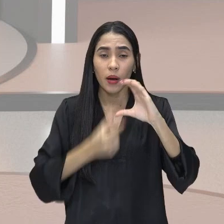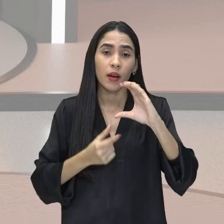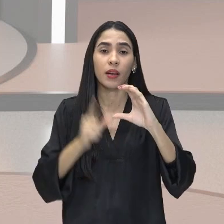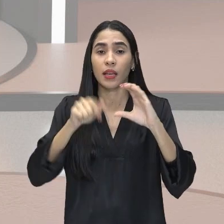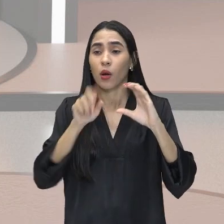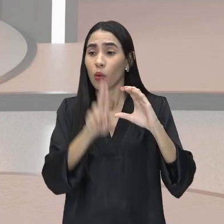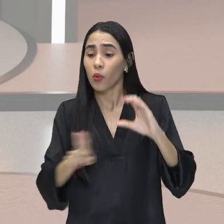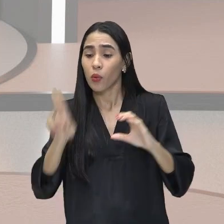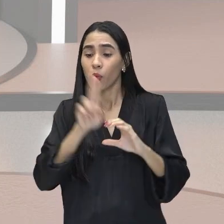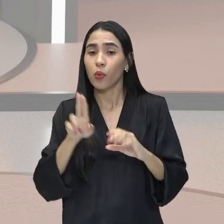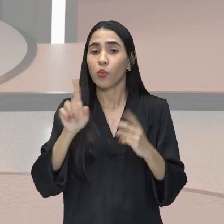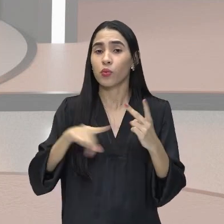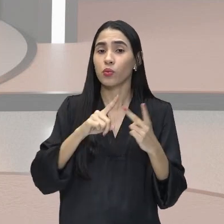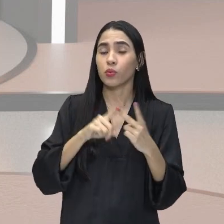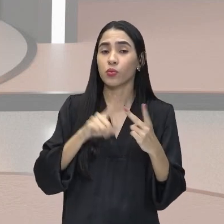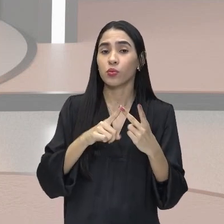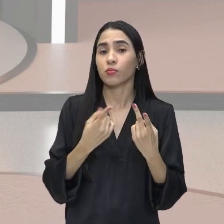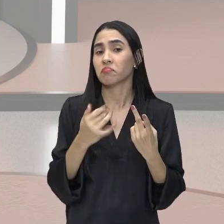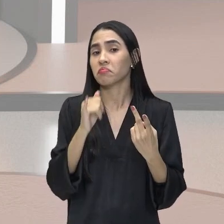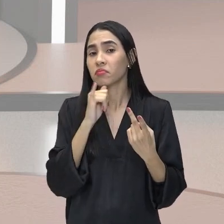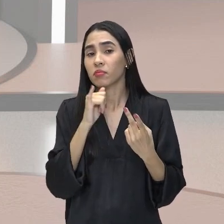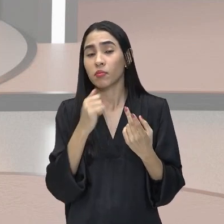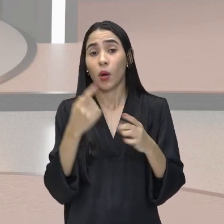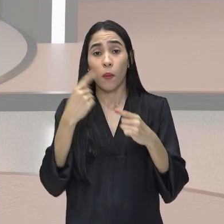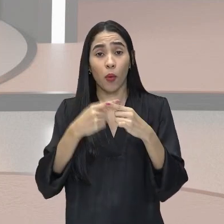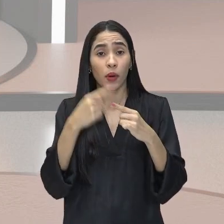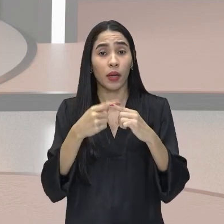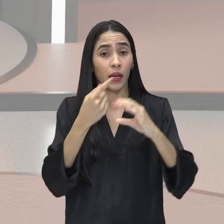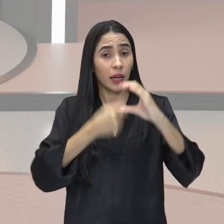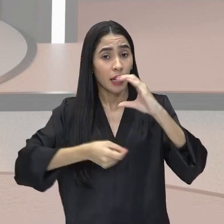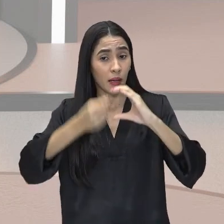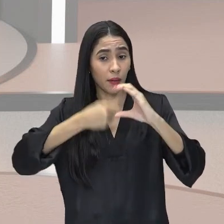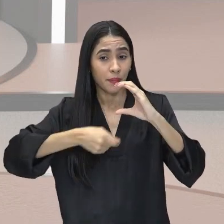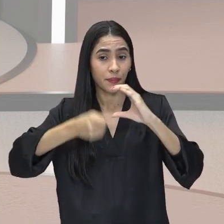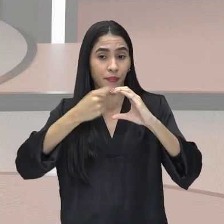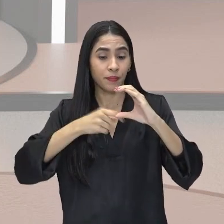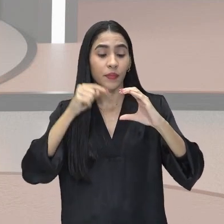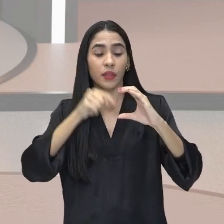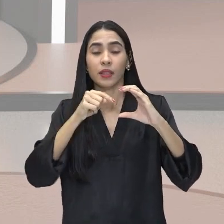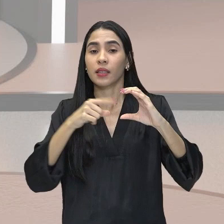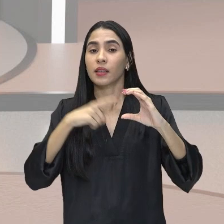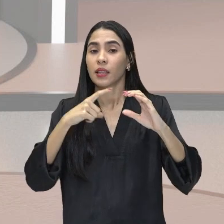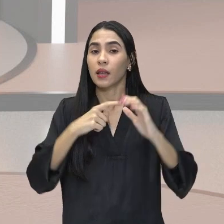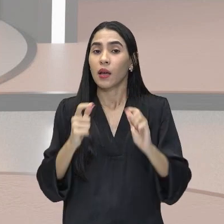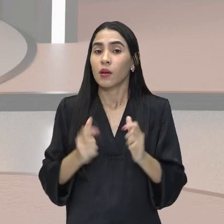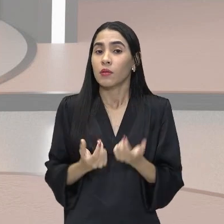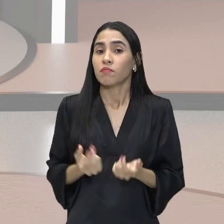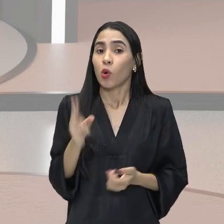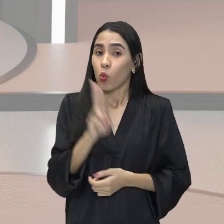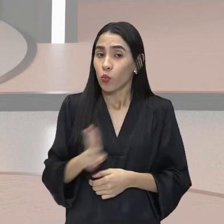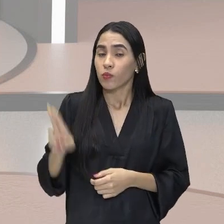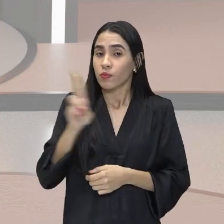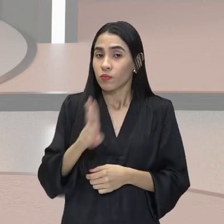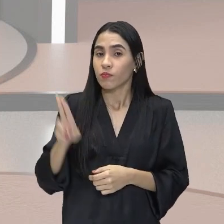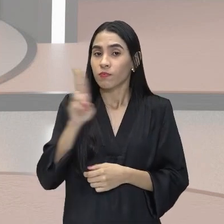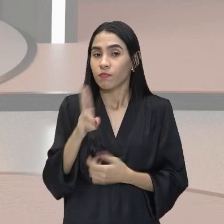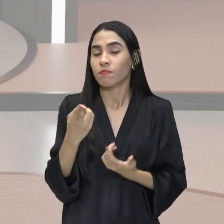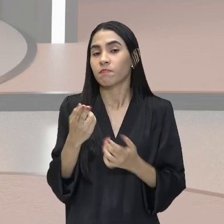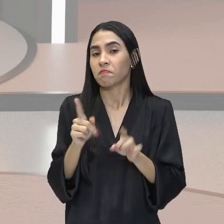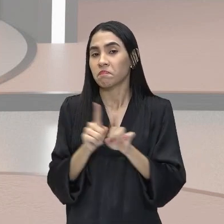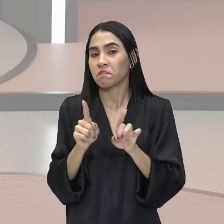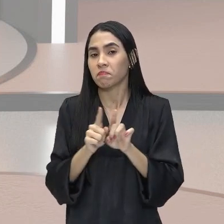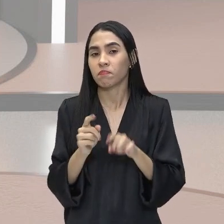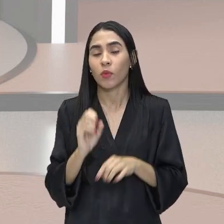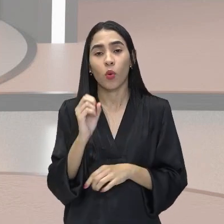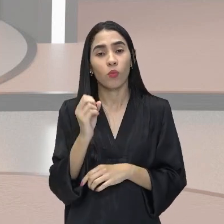consumo, a mais-valia, porque o capital, o capitalismo, tem que acumular, acumular, acumular, e contra outros. Alguns têm muito,